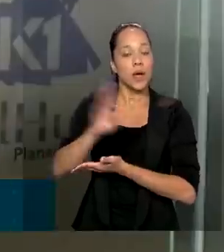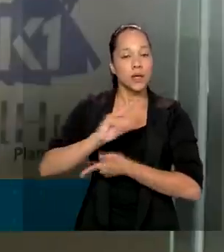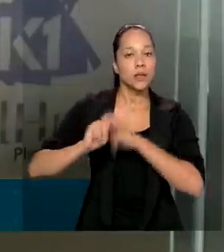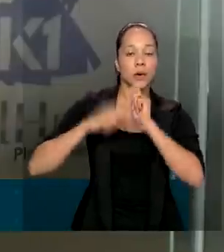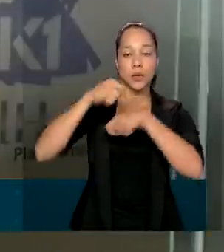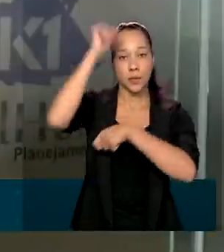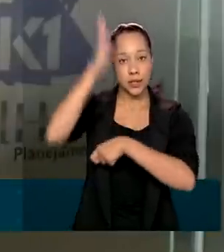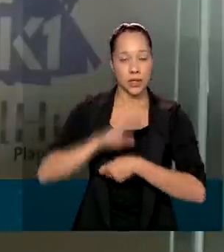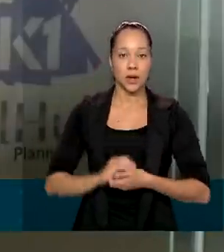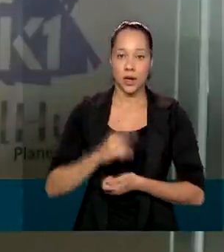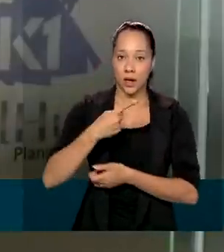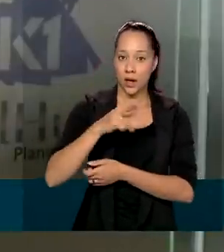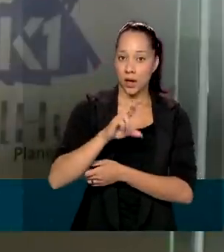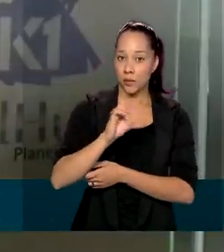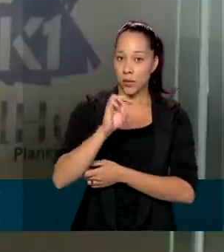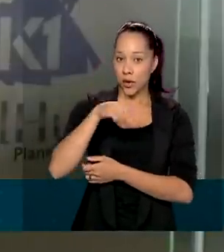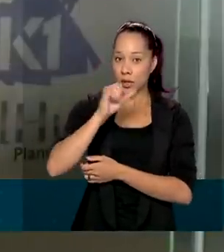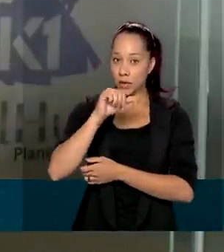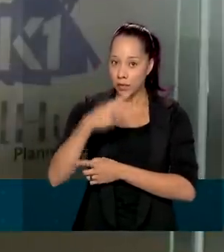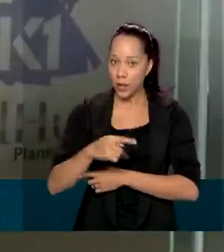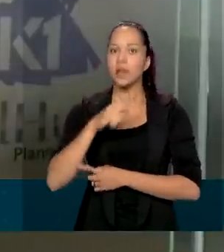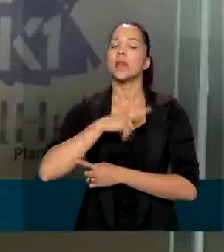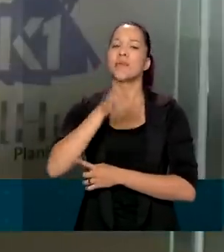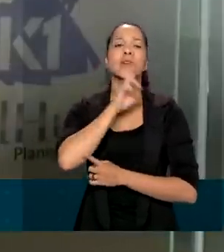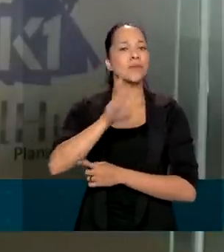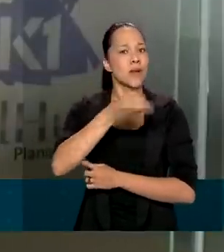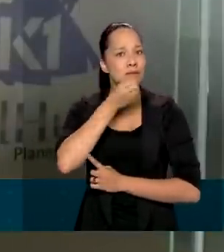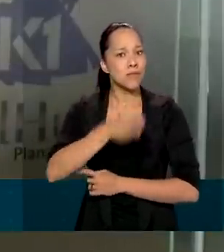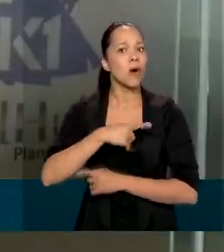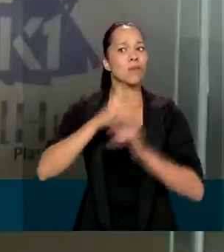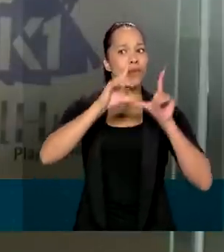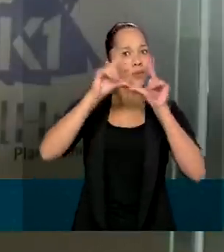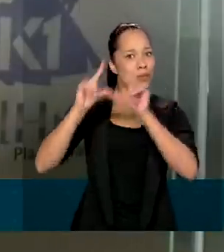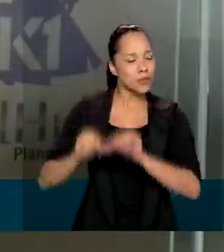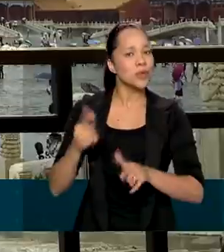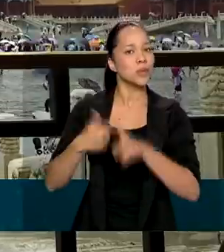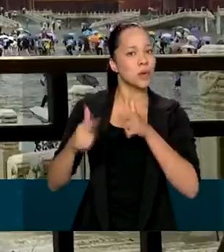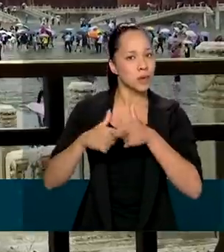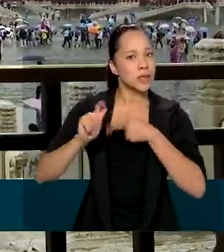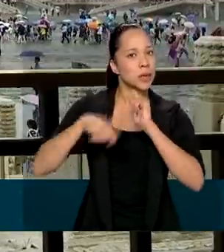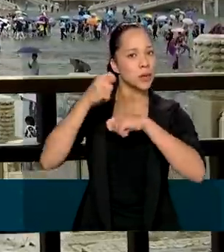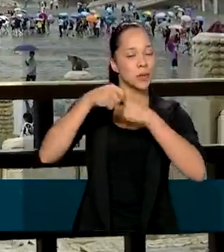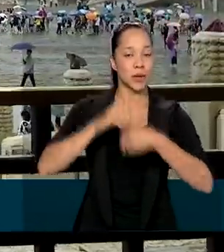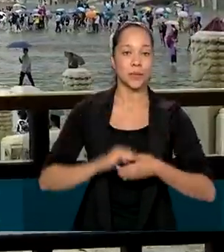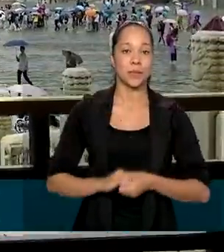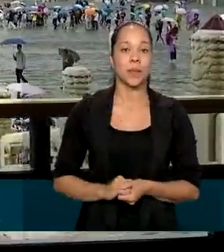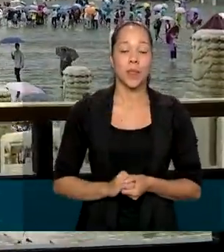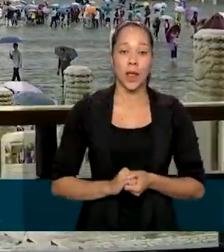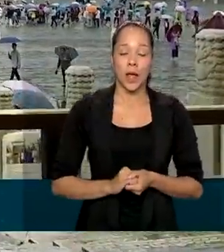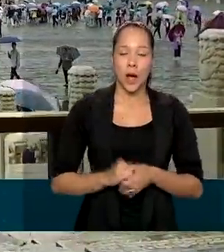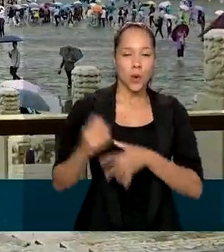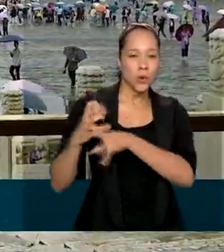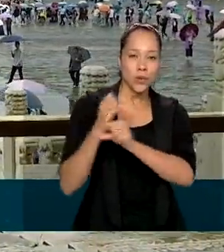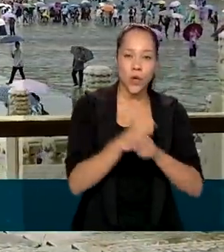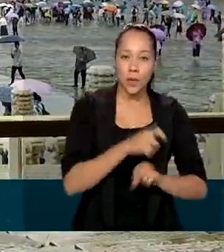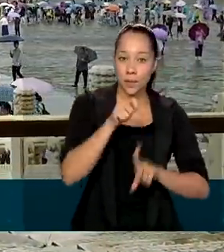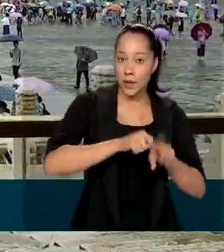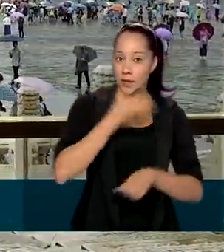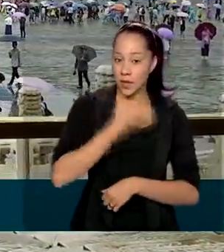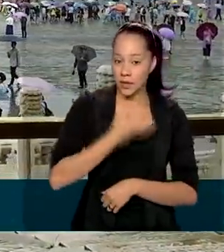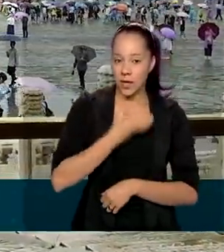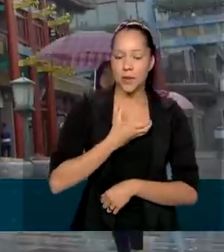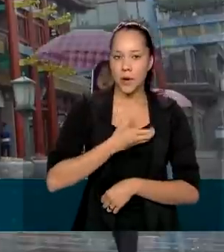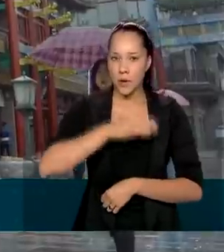Pronamp, por exemplo, deram resultado e estão reduzindo a retração da economia brasileira nesse ano. Segundo o levantamento de dezembro, o setor